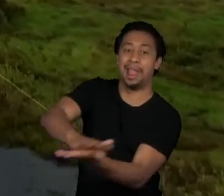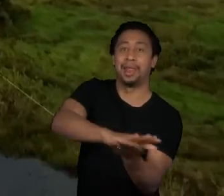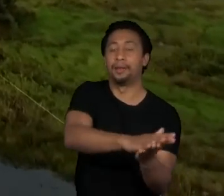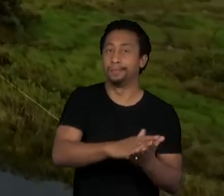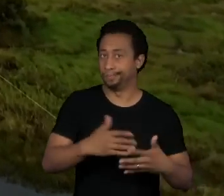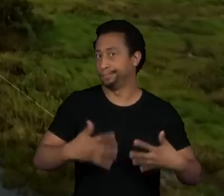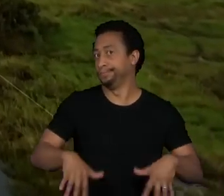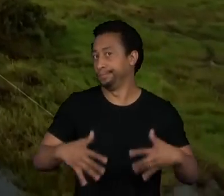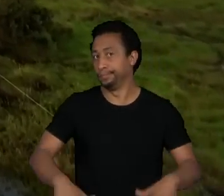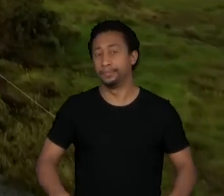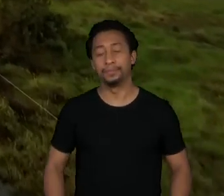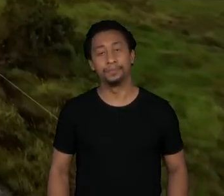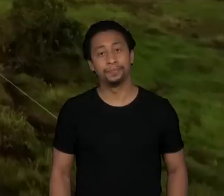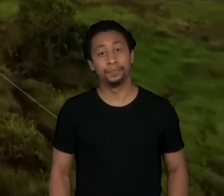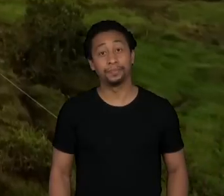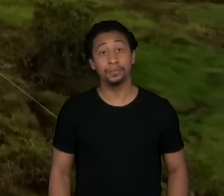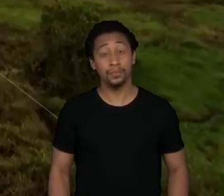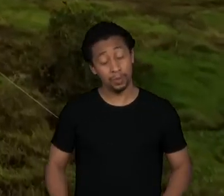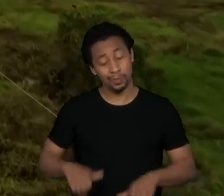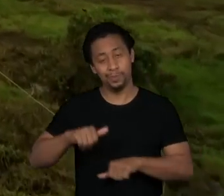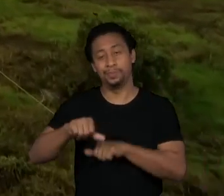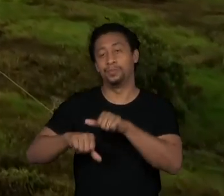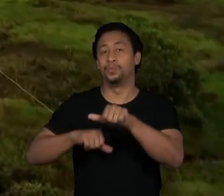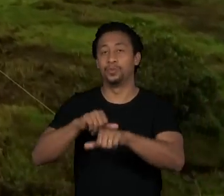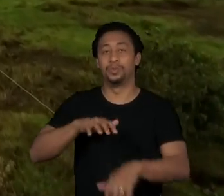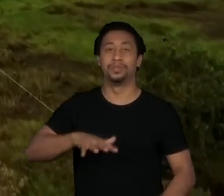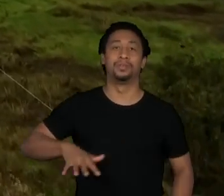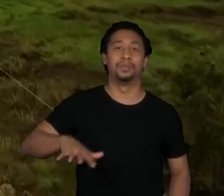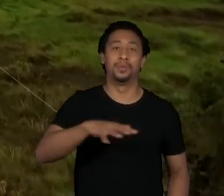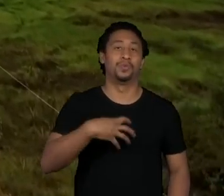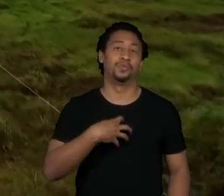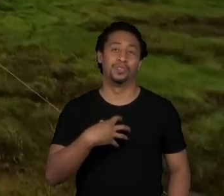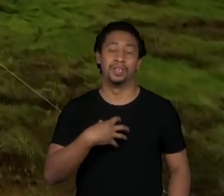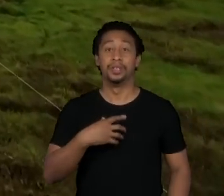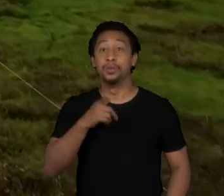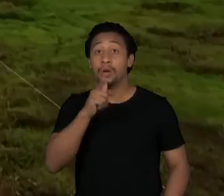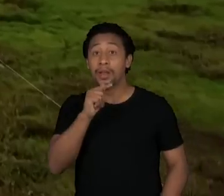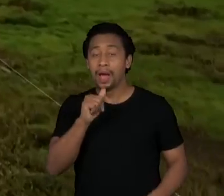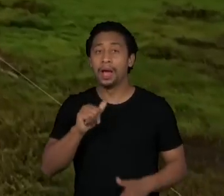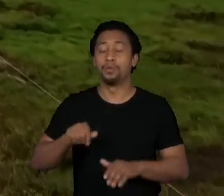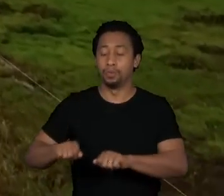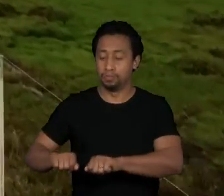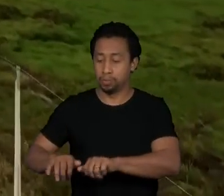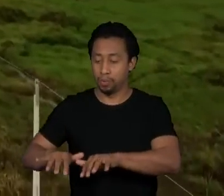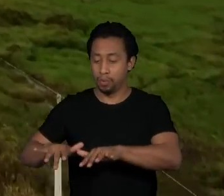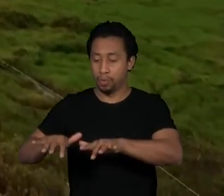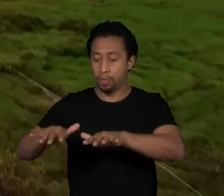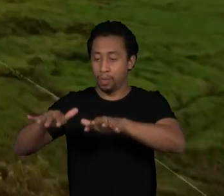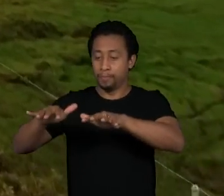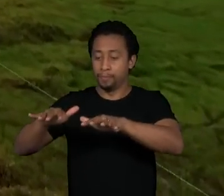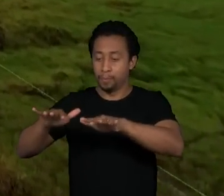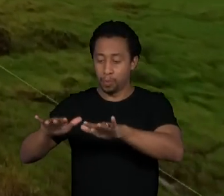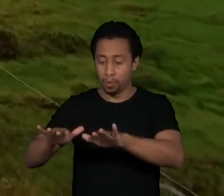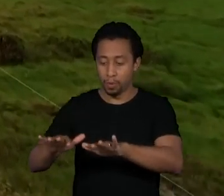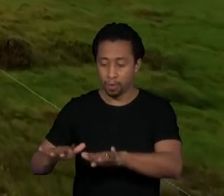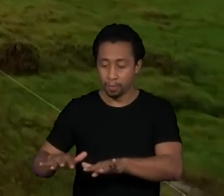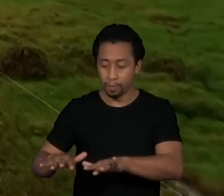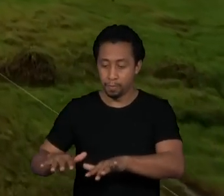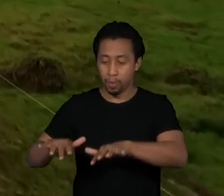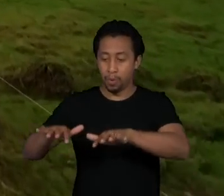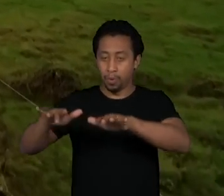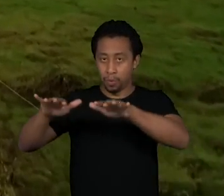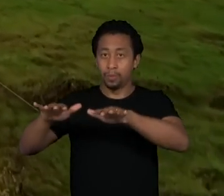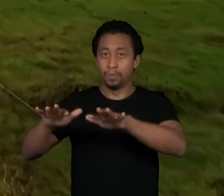Tudo isso altera o chamado pulso de inundação, o regime dos rios que, periodicamente, inundam